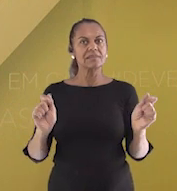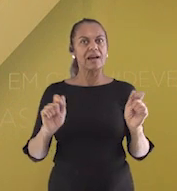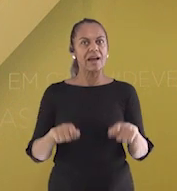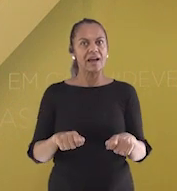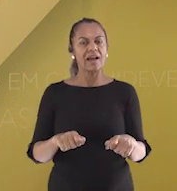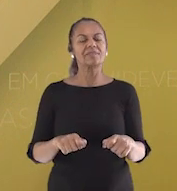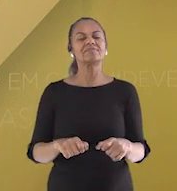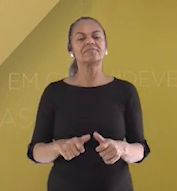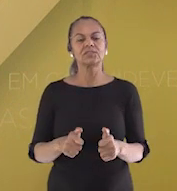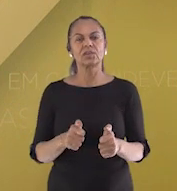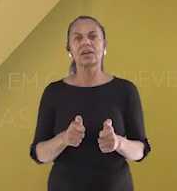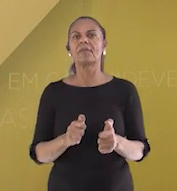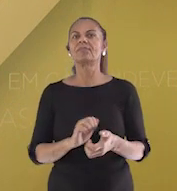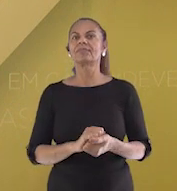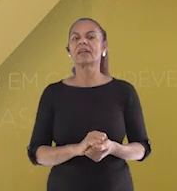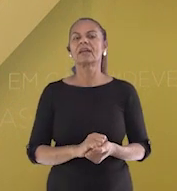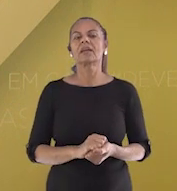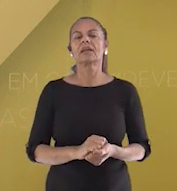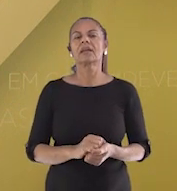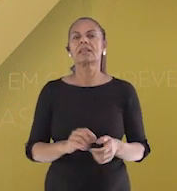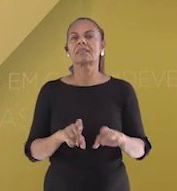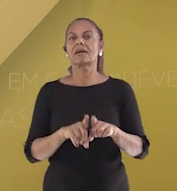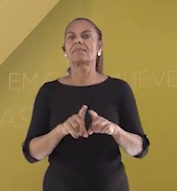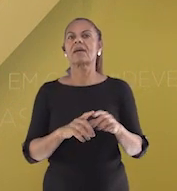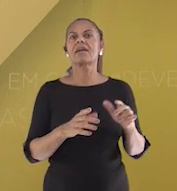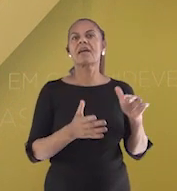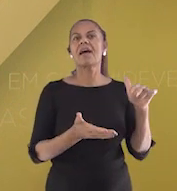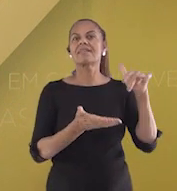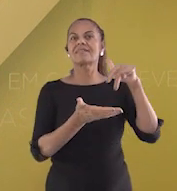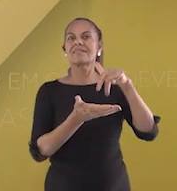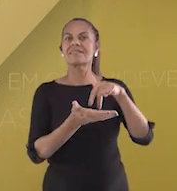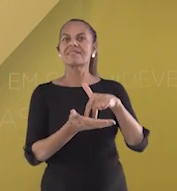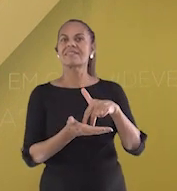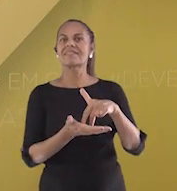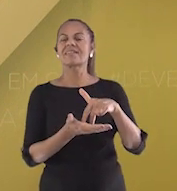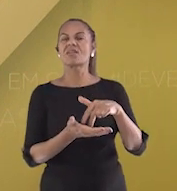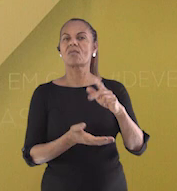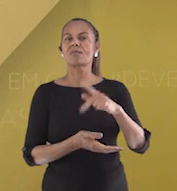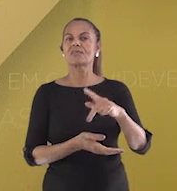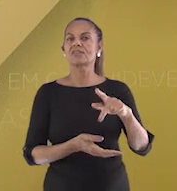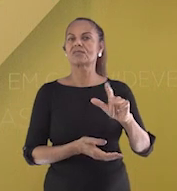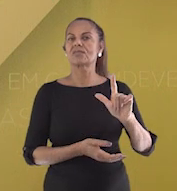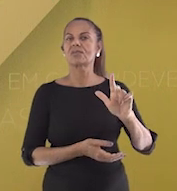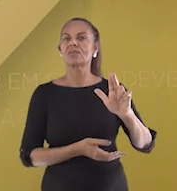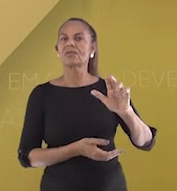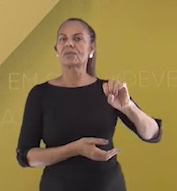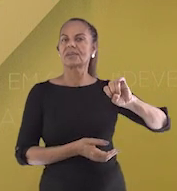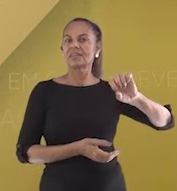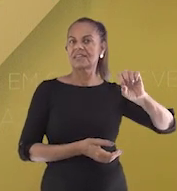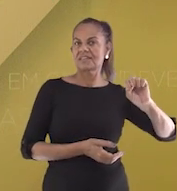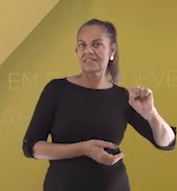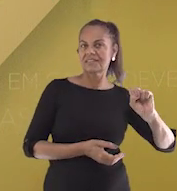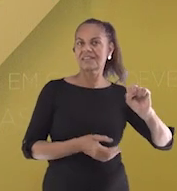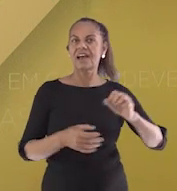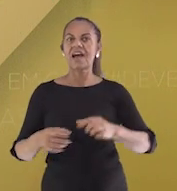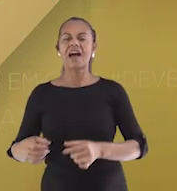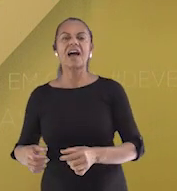Recebemos um convidado muito especial, o Luiz do Dever em Casa Games. E fizemos uma atividade de pesquisa.